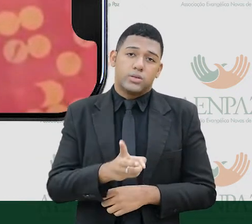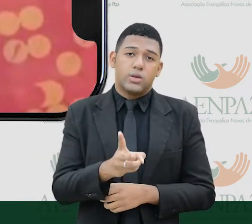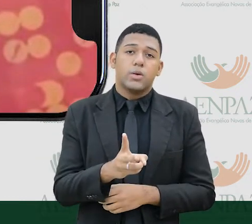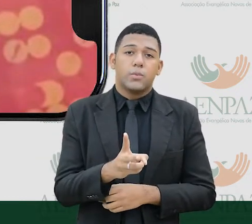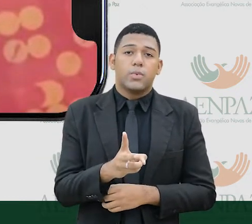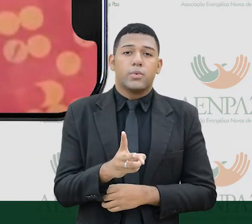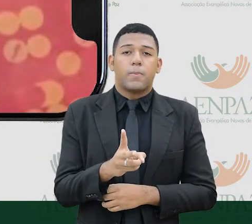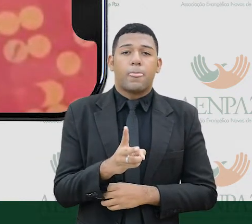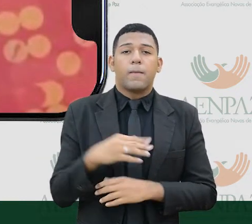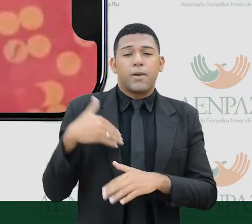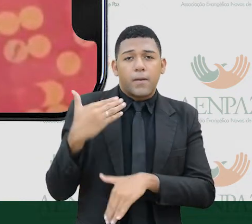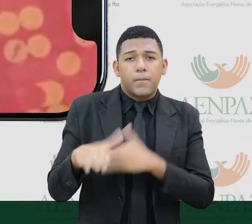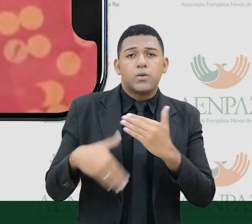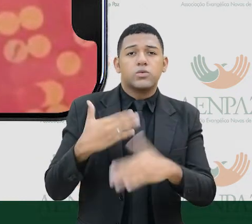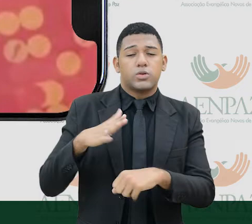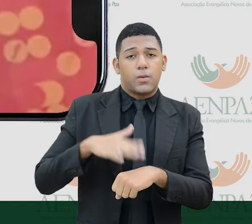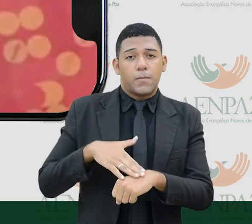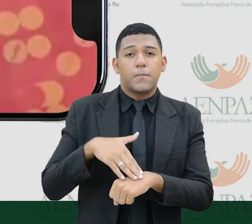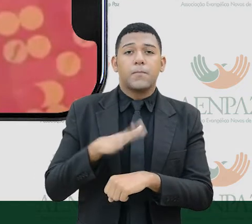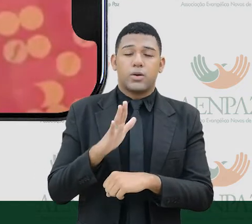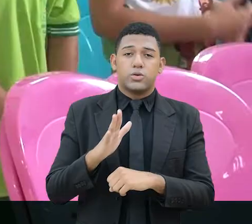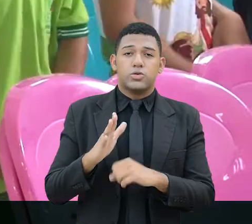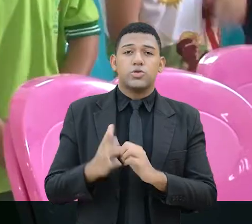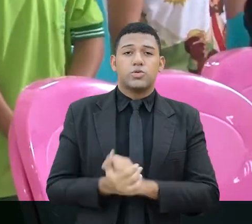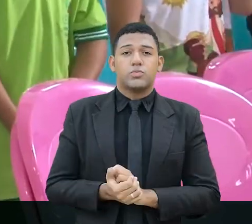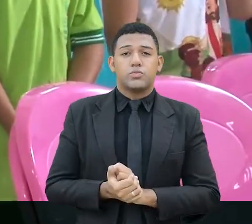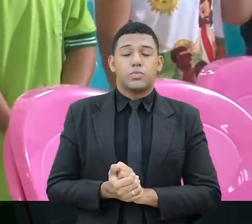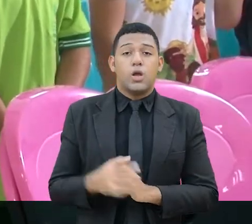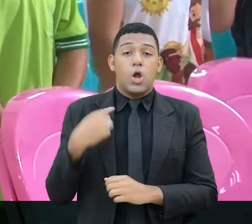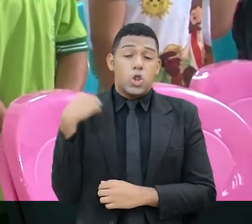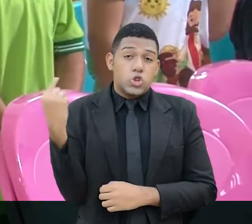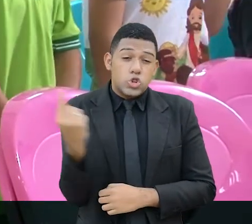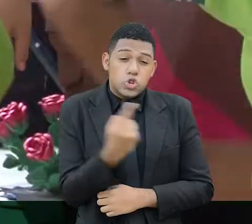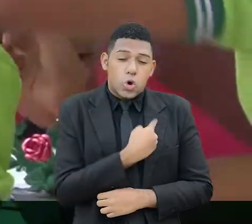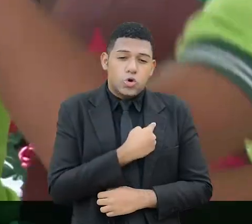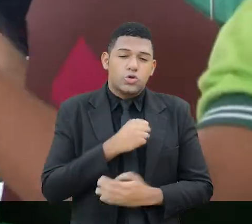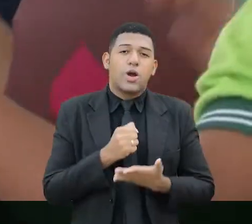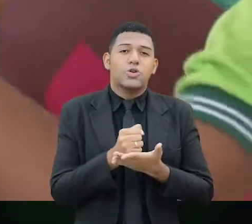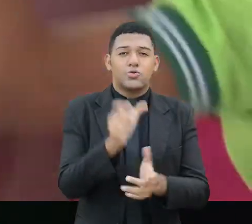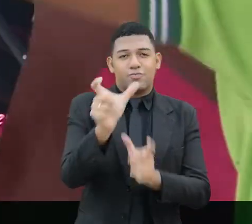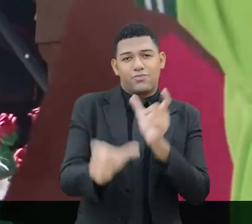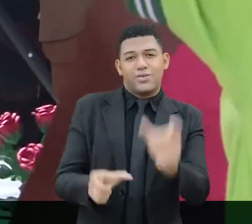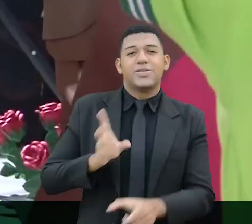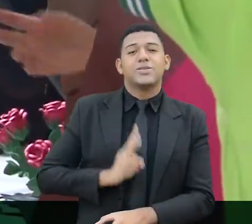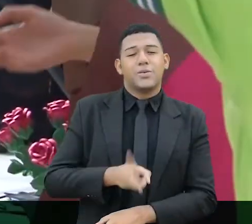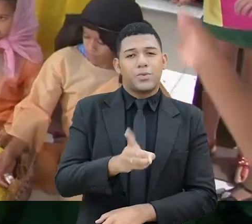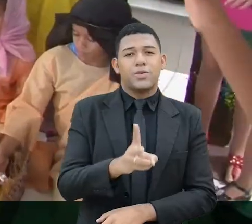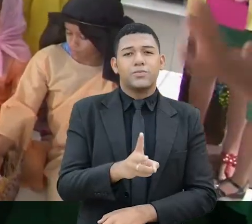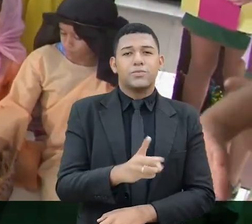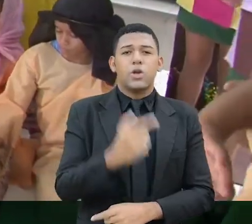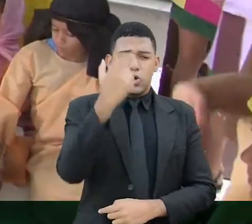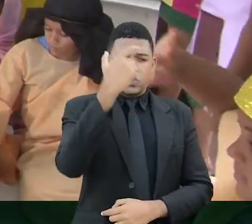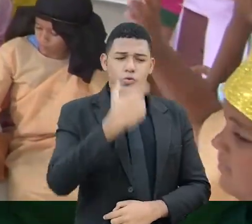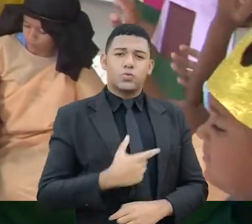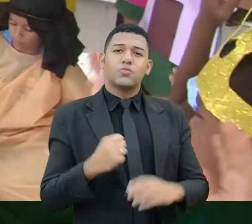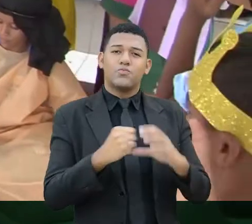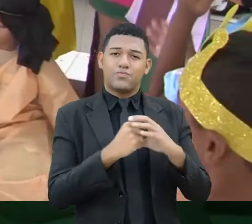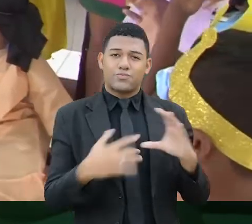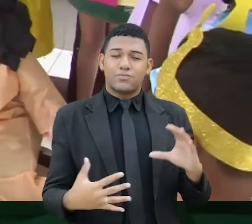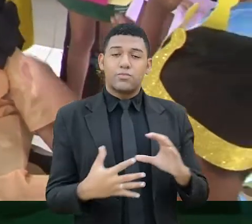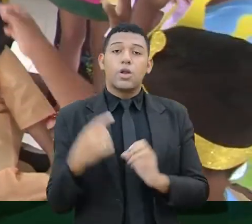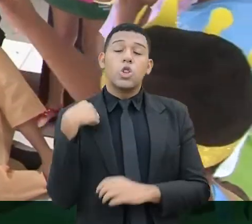sempre o nosso melhor e aquela sementinha do bem. Nós ajudamos pessoas, é isso que nos define.